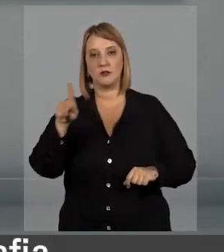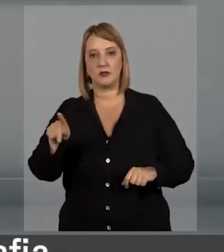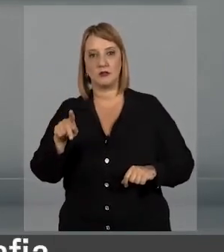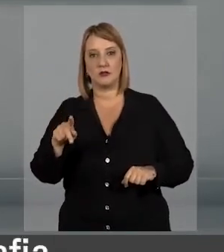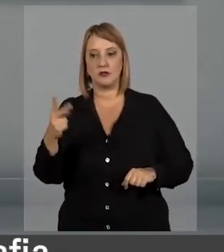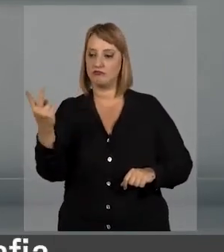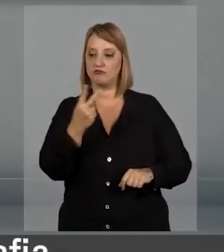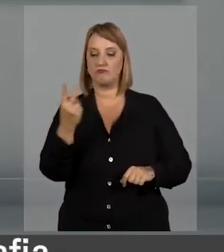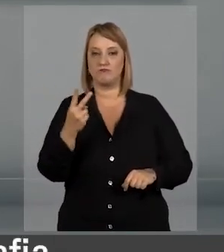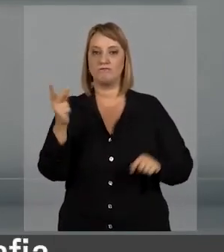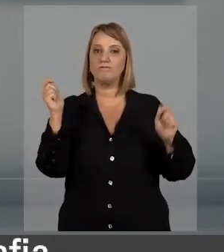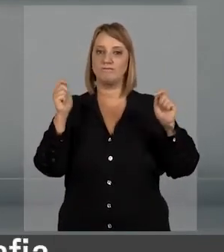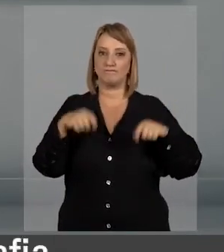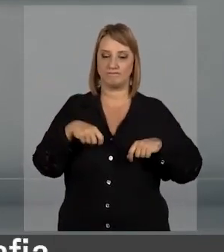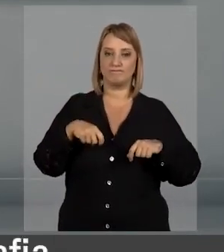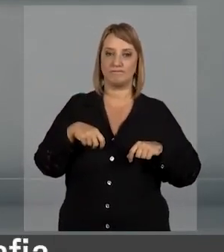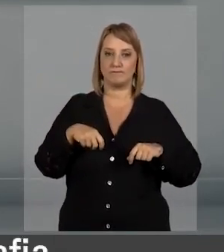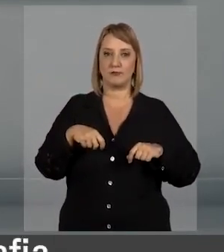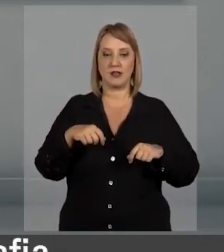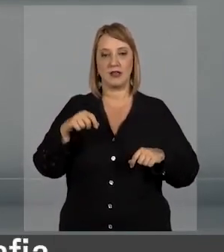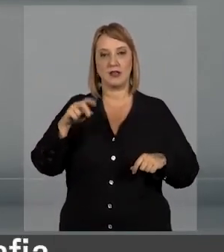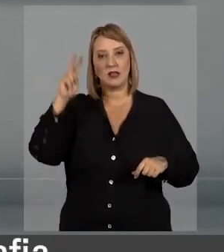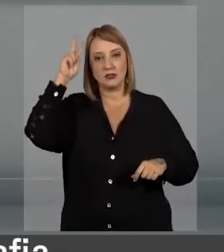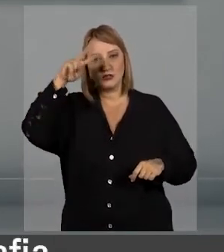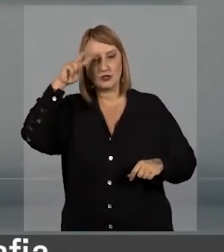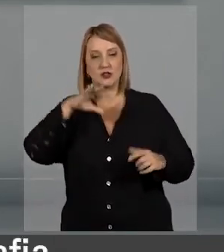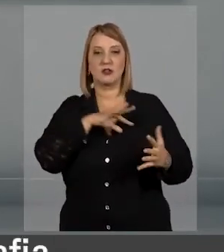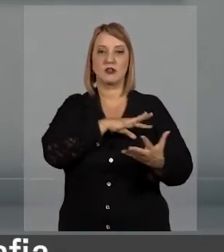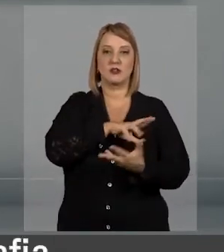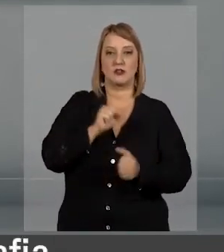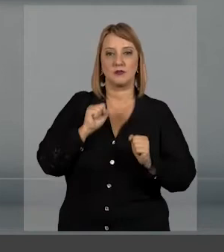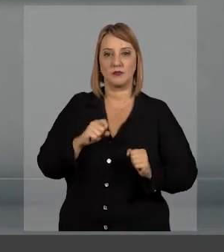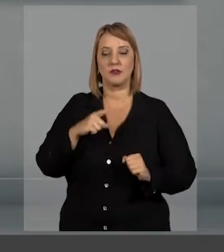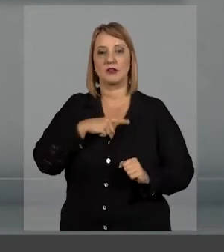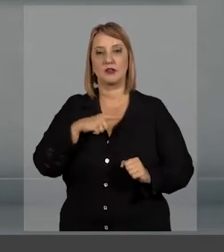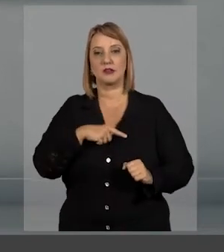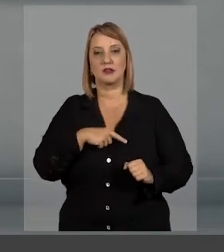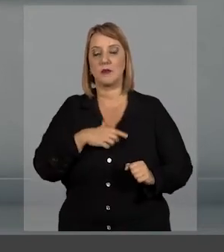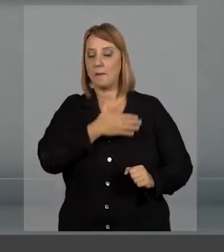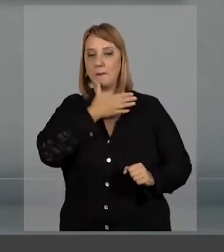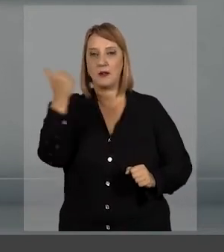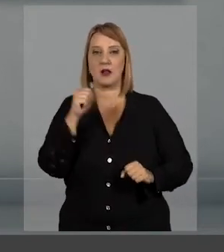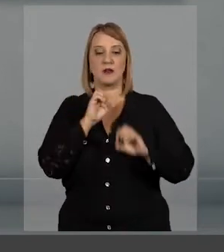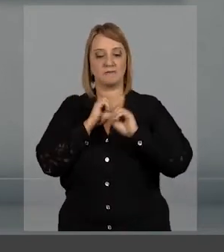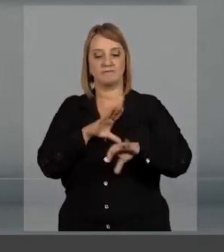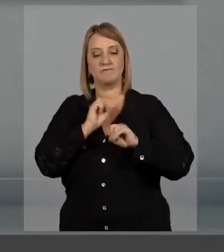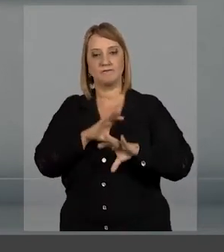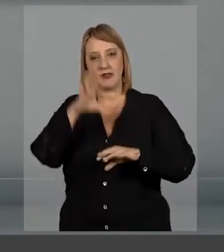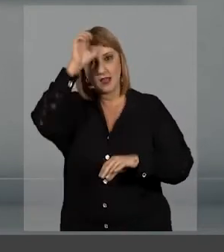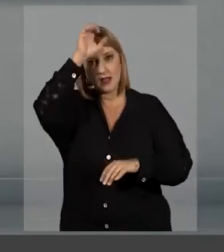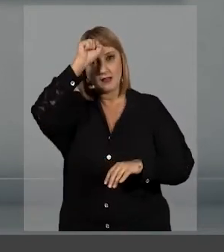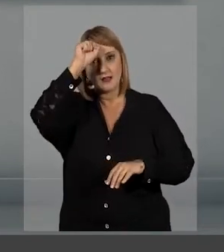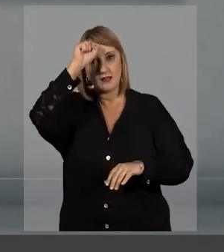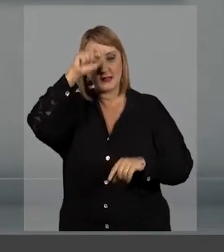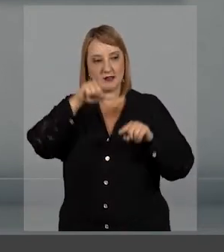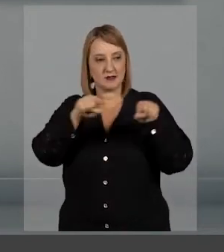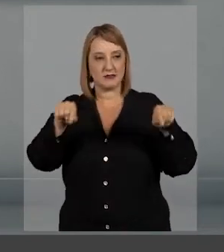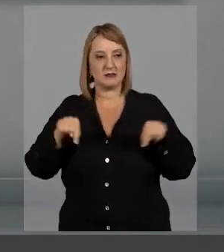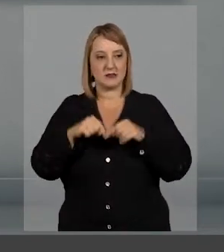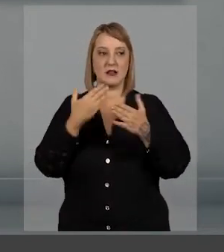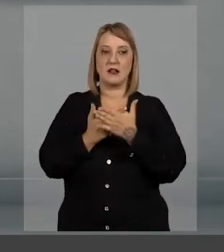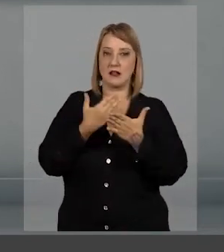entre os professores das duas competências, História e Geografia, pode levar à otimização do ensino e